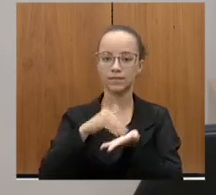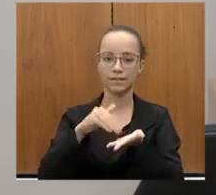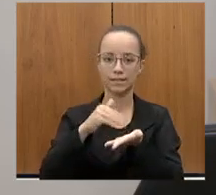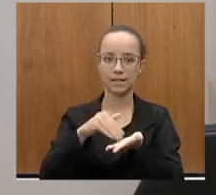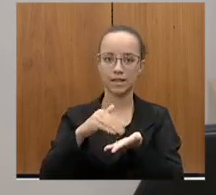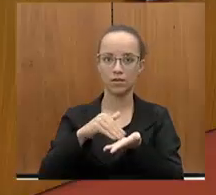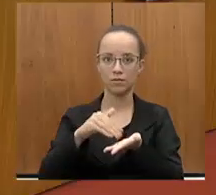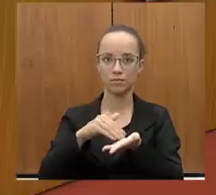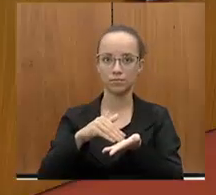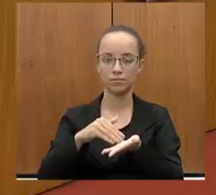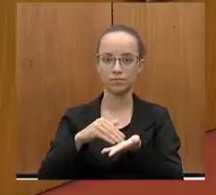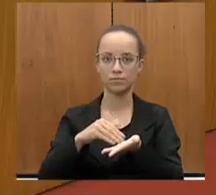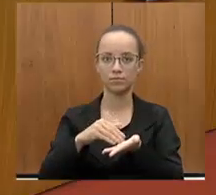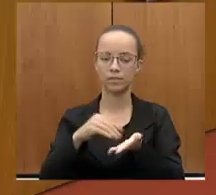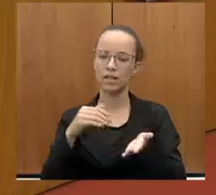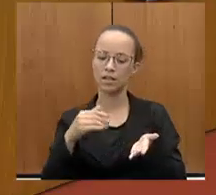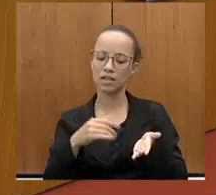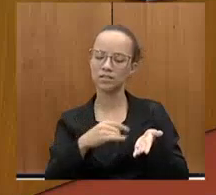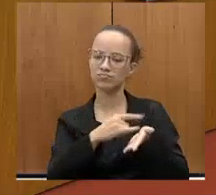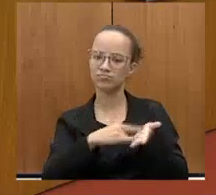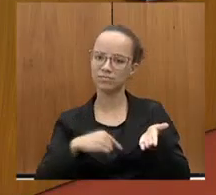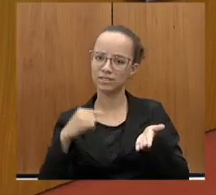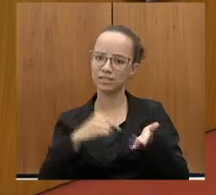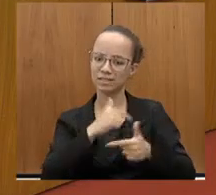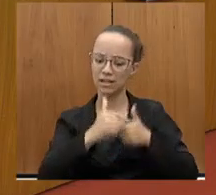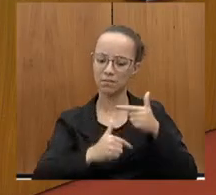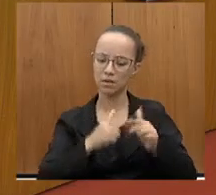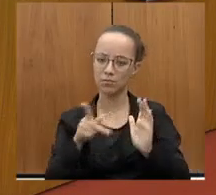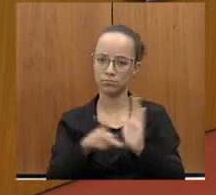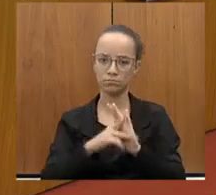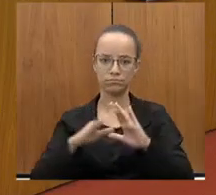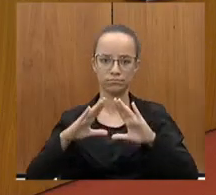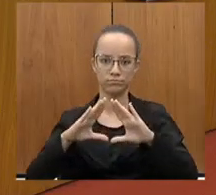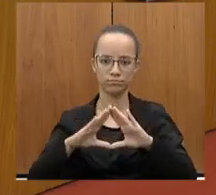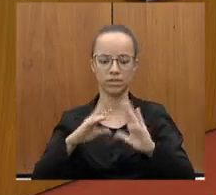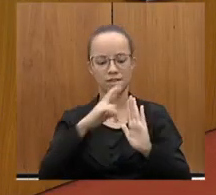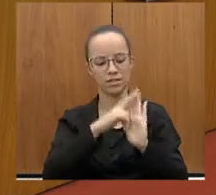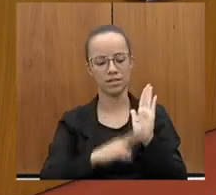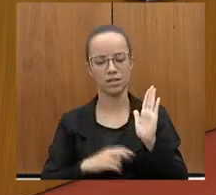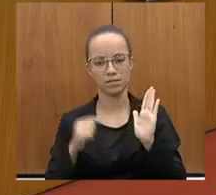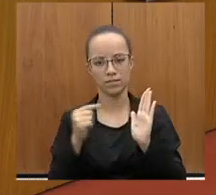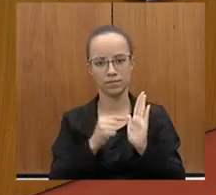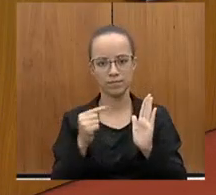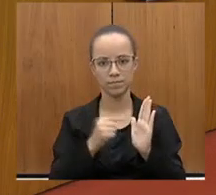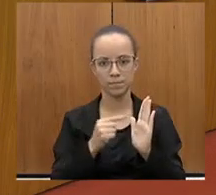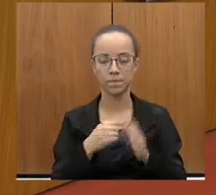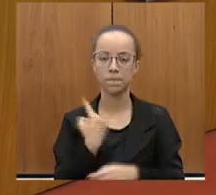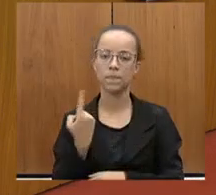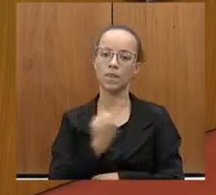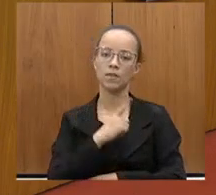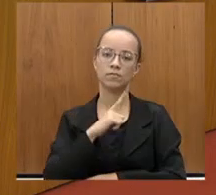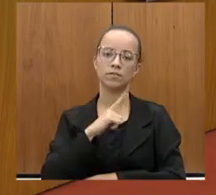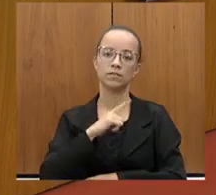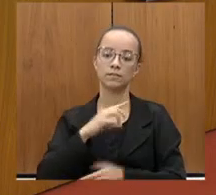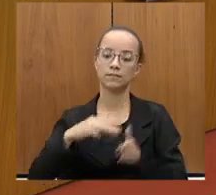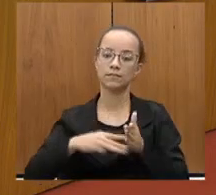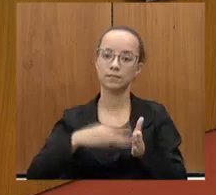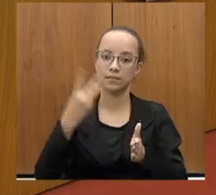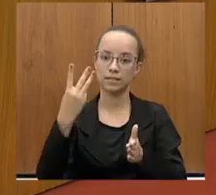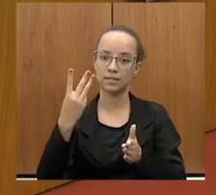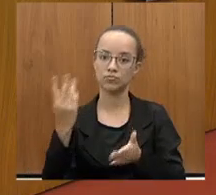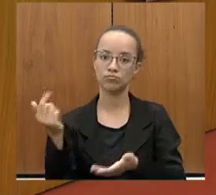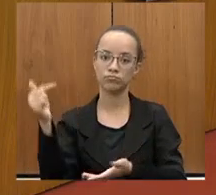esse trabalho da Assembleia Legislativa, esse relatório, nós tivemos três vezes na Bahia,